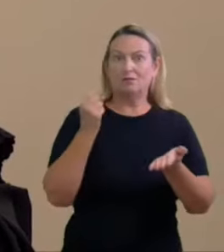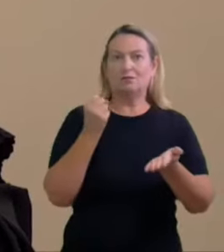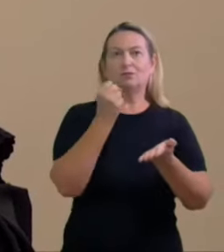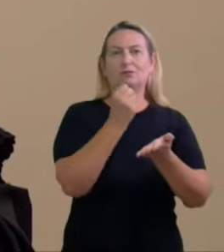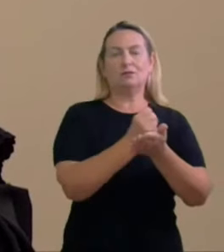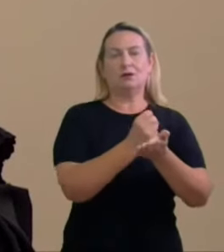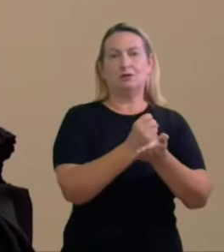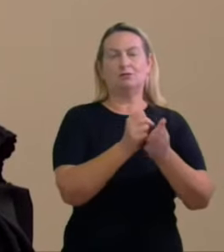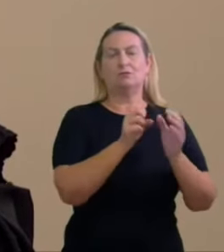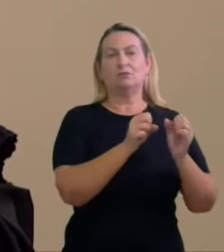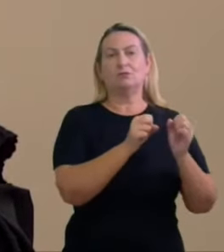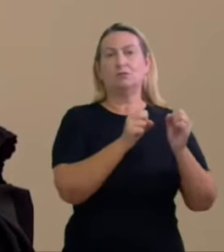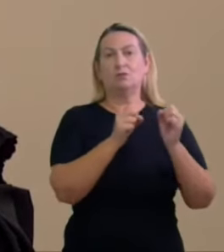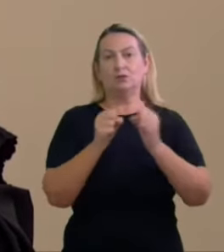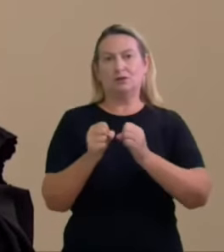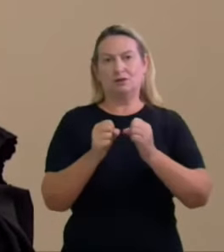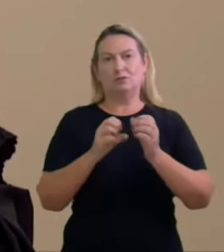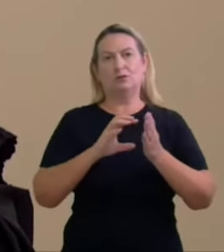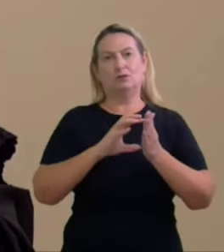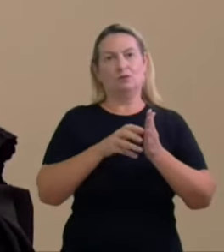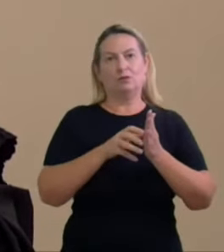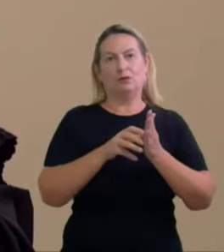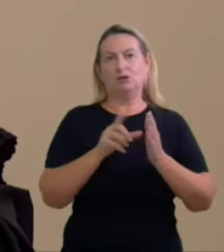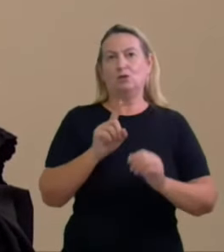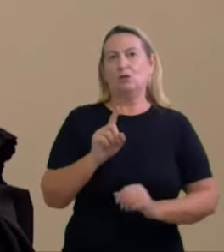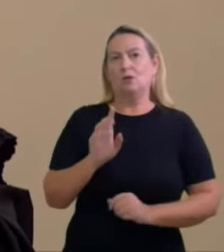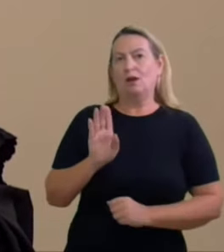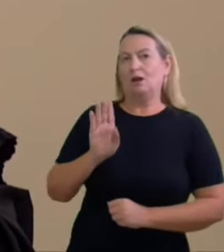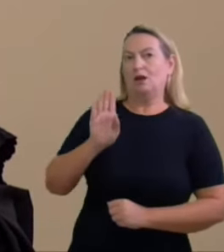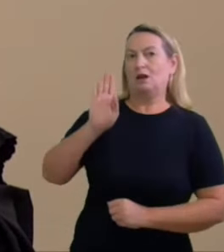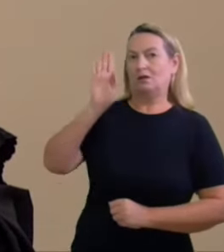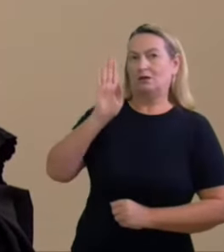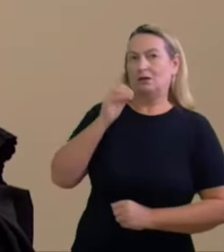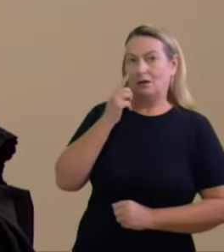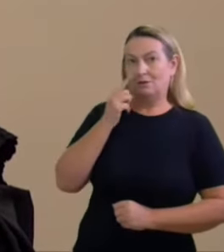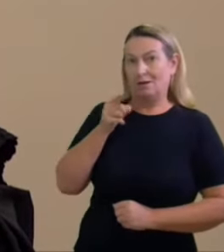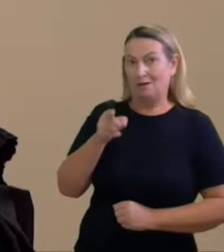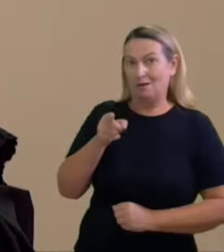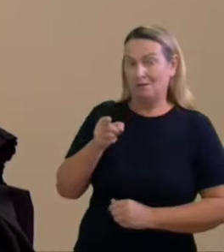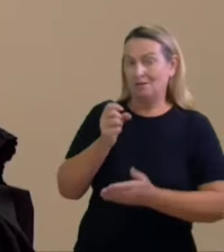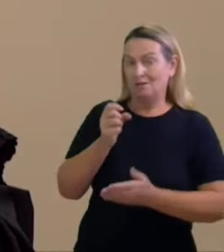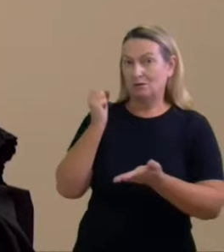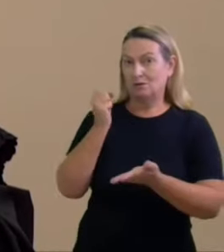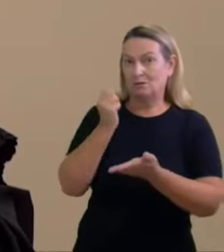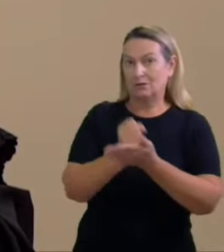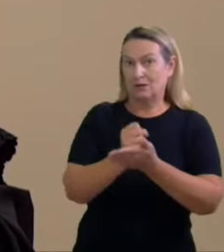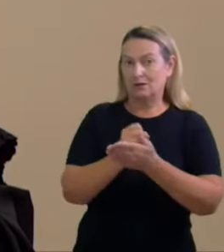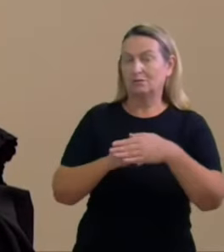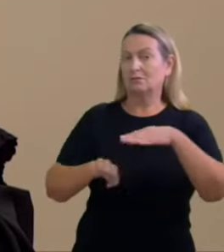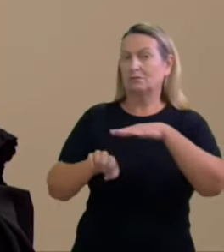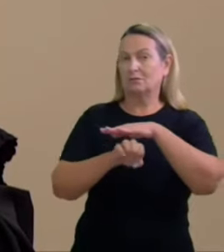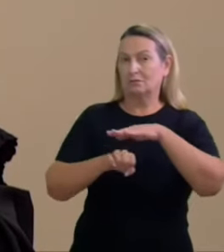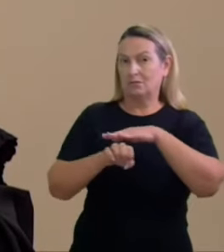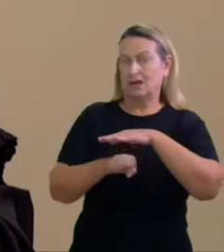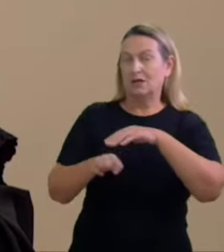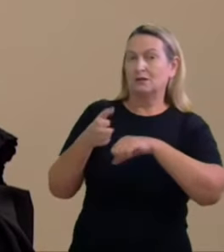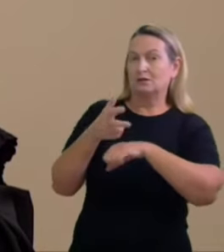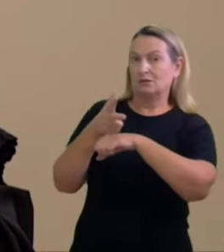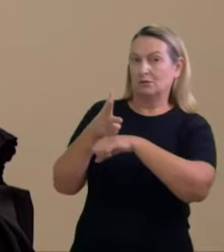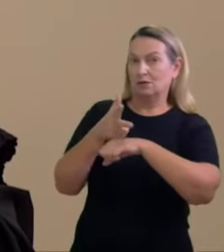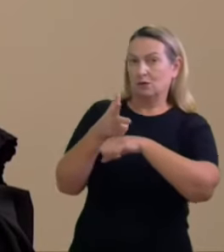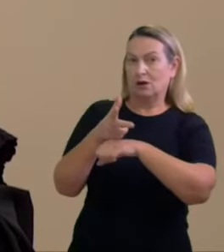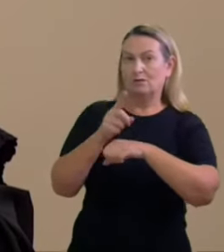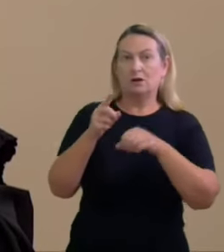2022 nunca falou que esse contrato servia para beneficiar o candidato